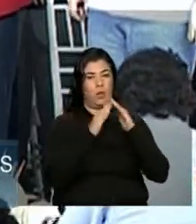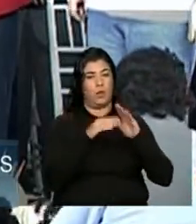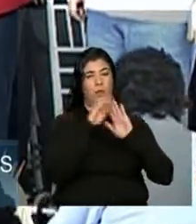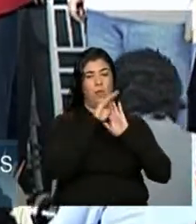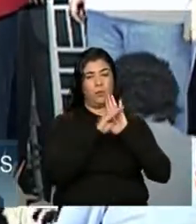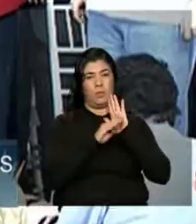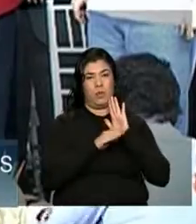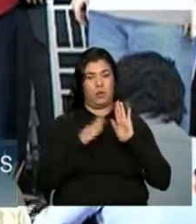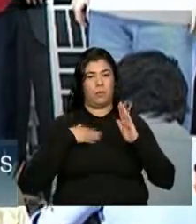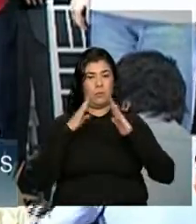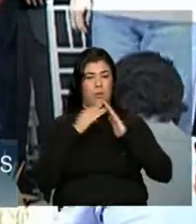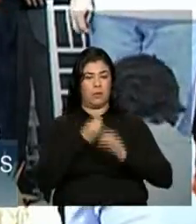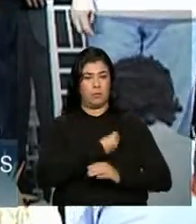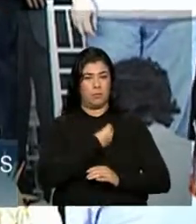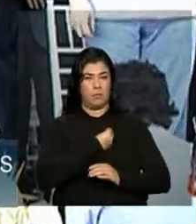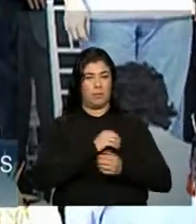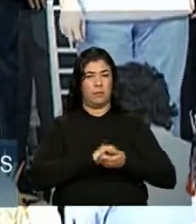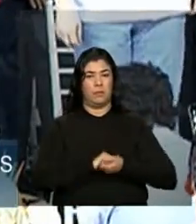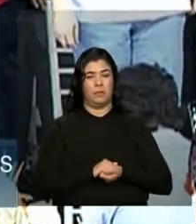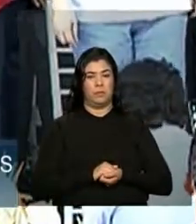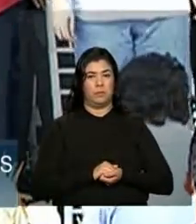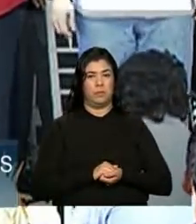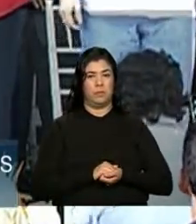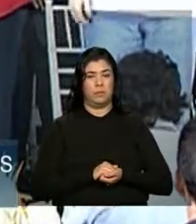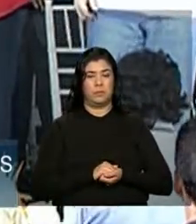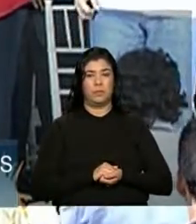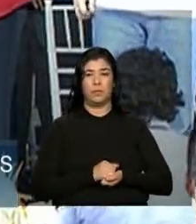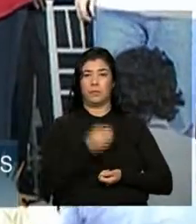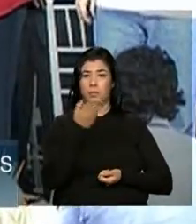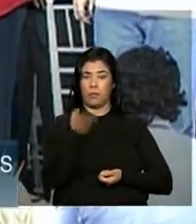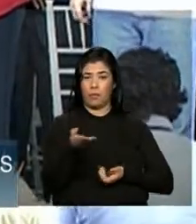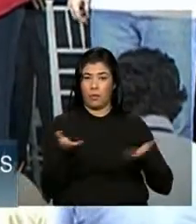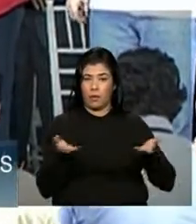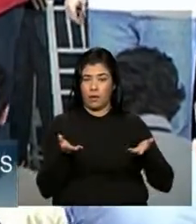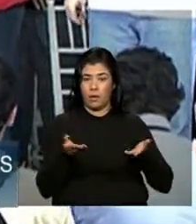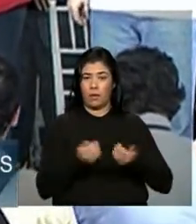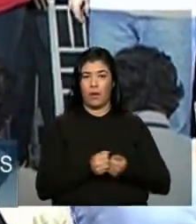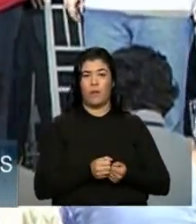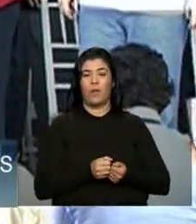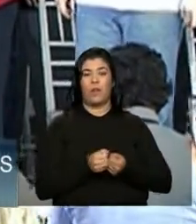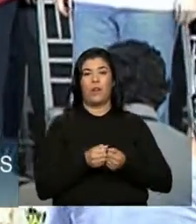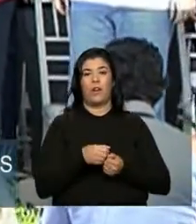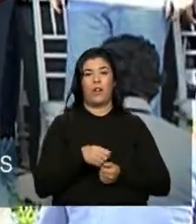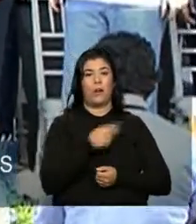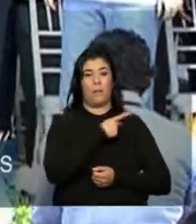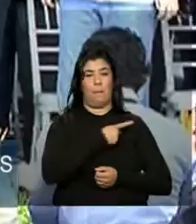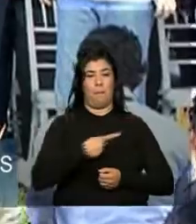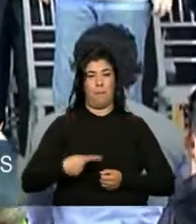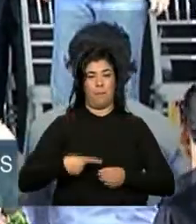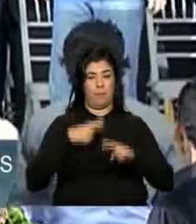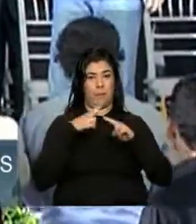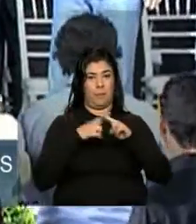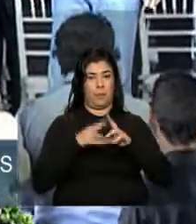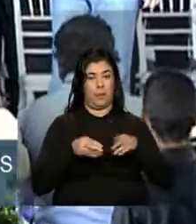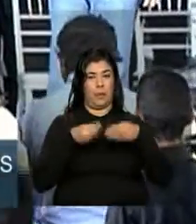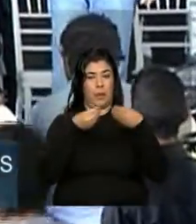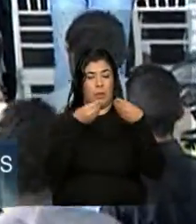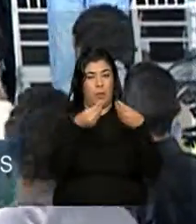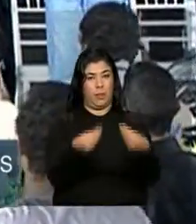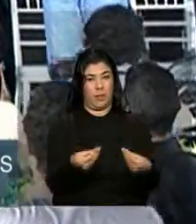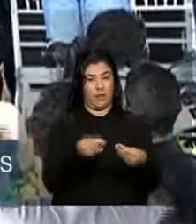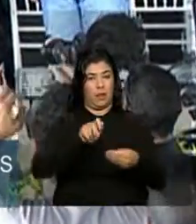programa Minha Casa Minha Vida. Para receberem das mãos da Presidente da Caixa a chave de sua unidade